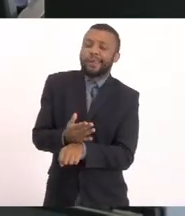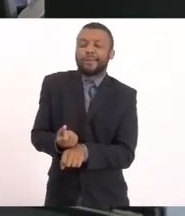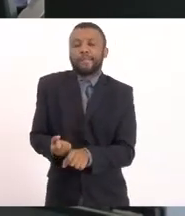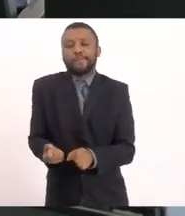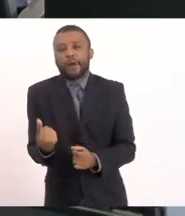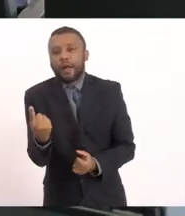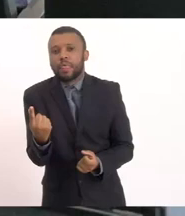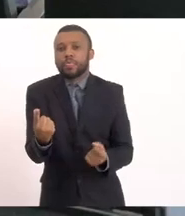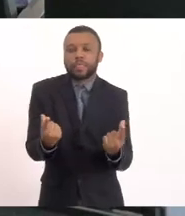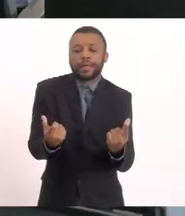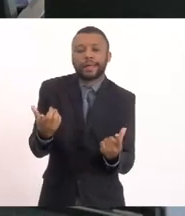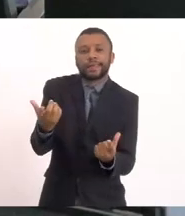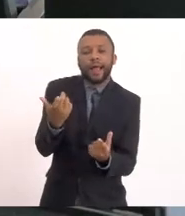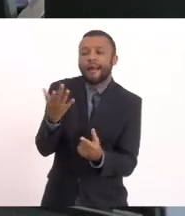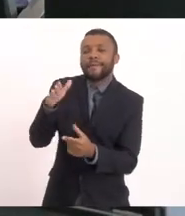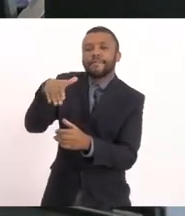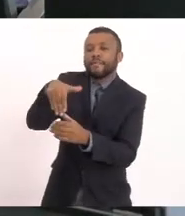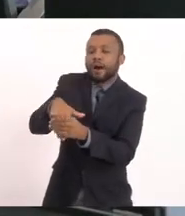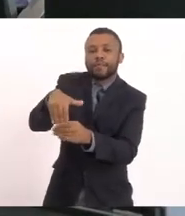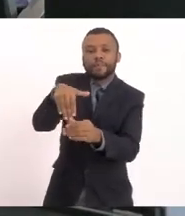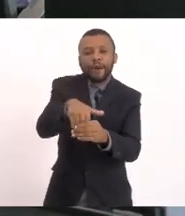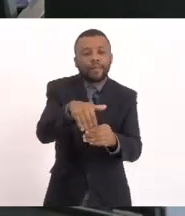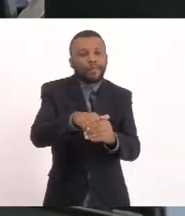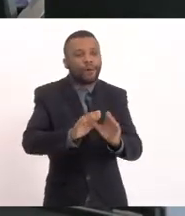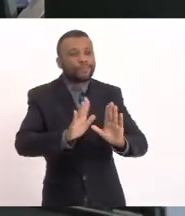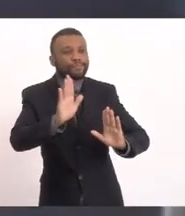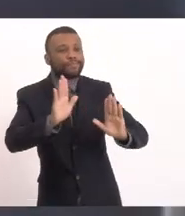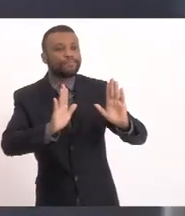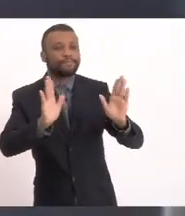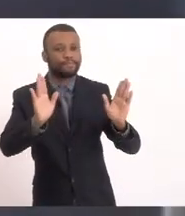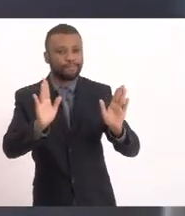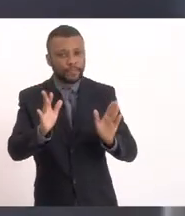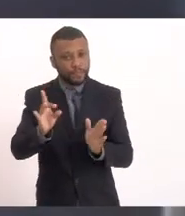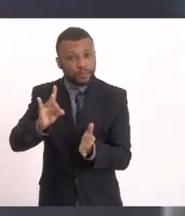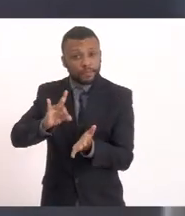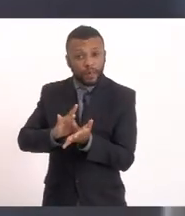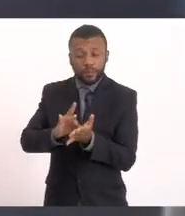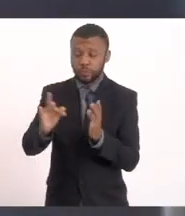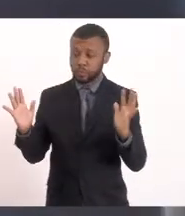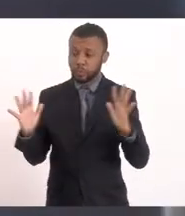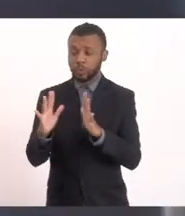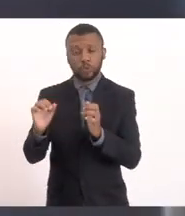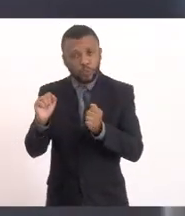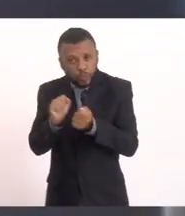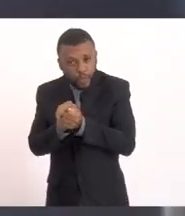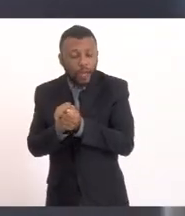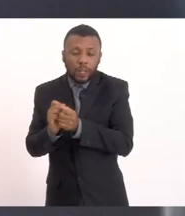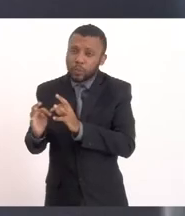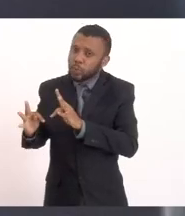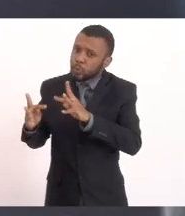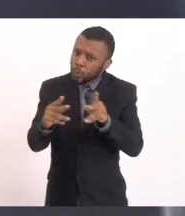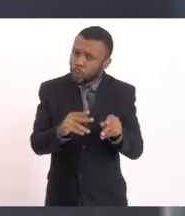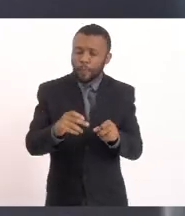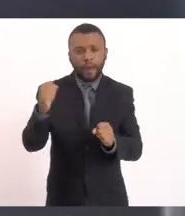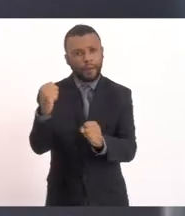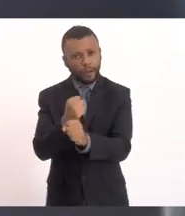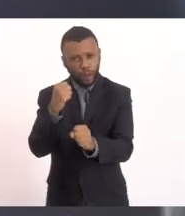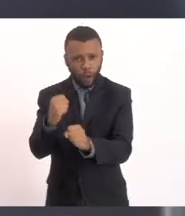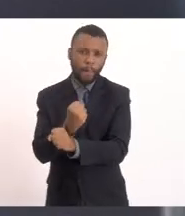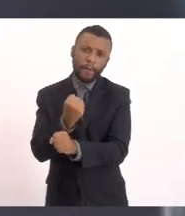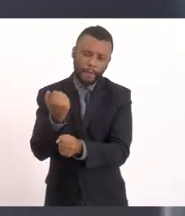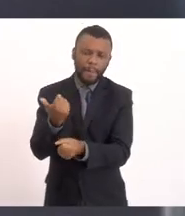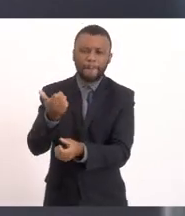outro Querendo captar Voto e de fato Juntar todo mundo E fazer de fato As obras necessárias Para parar com esse